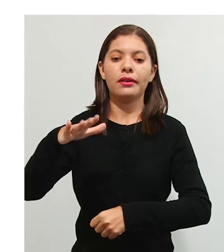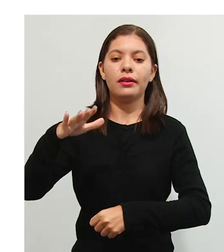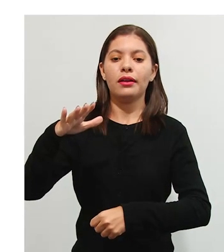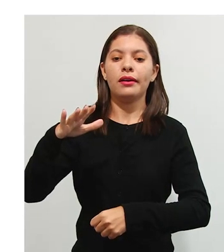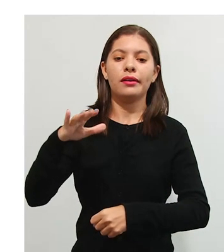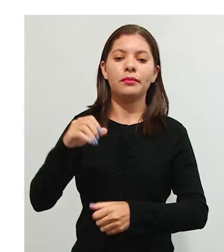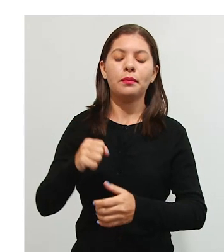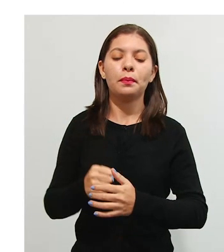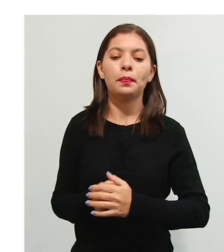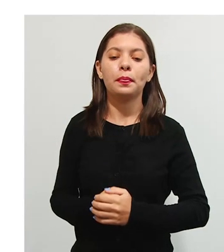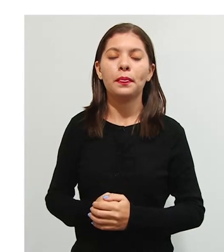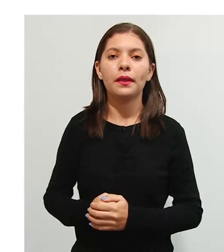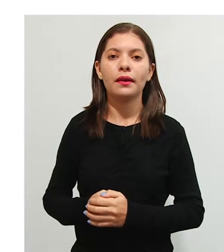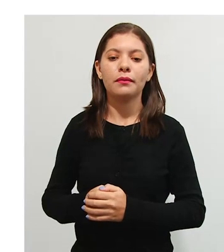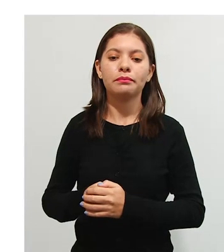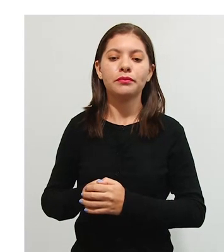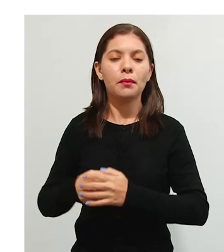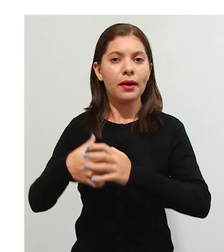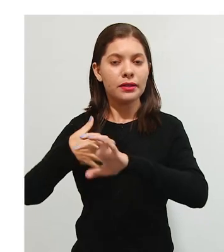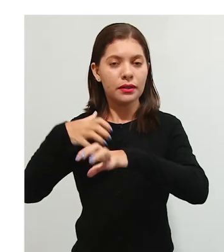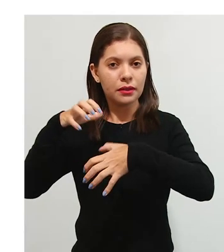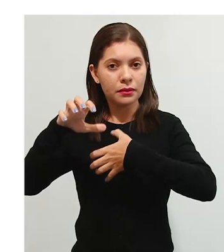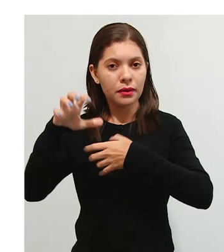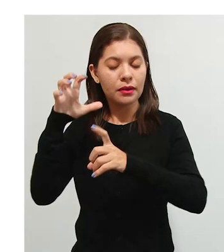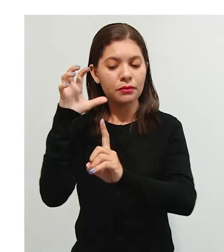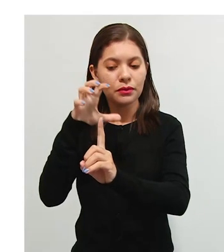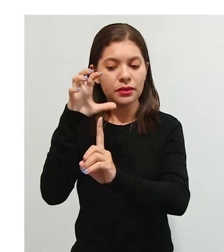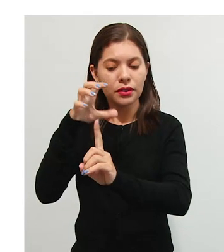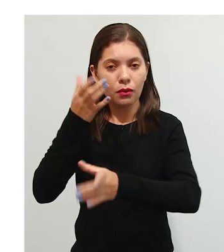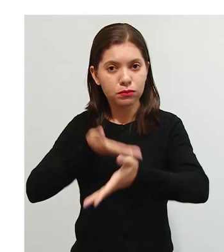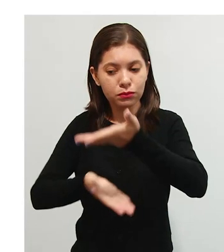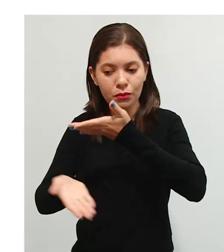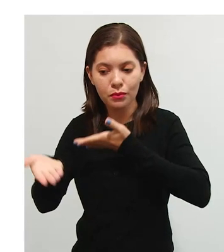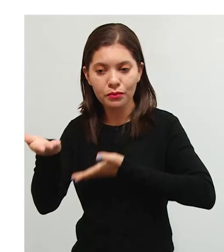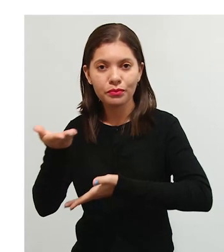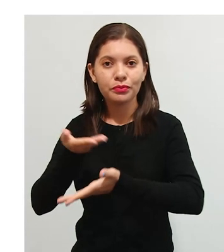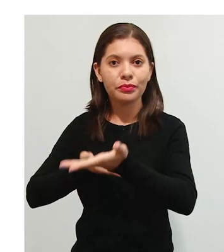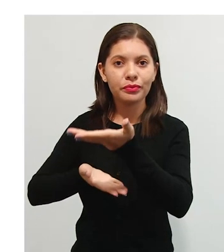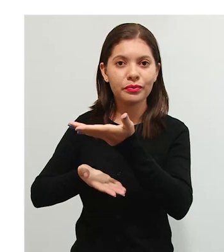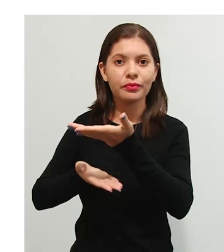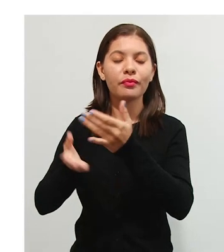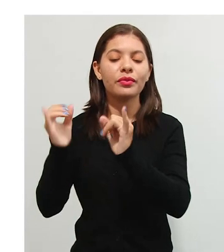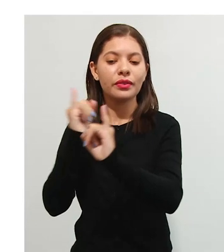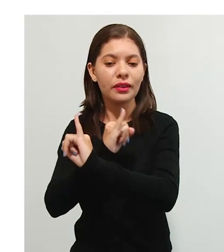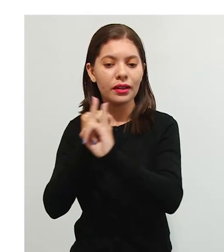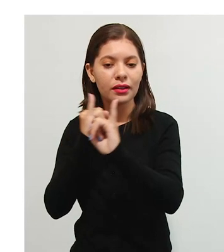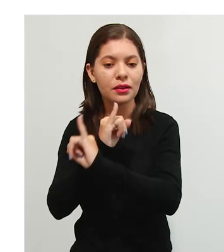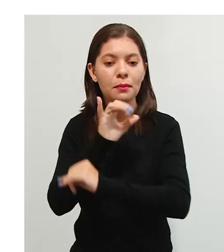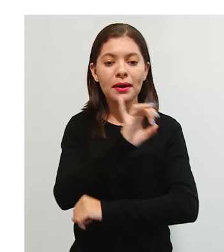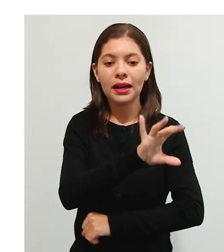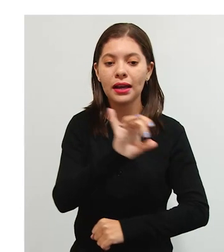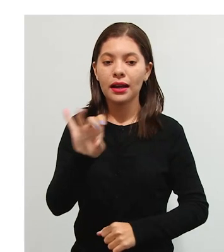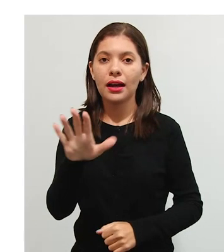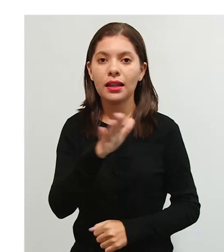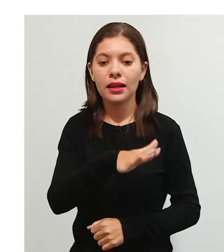influencia o outro, por isso a palavra interação. E para cada criança a construção desse conhecimento ela exige elaboração, ou